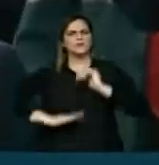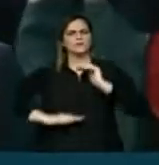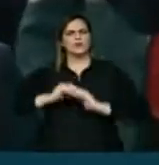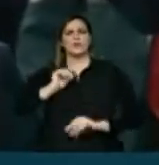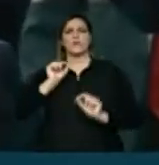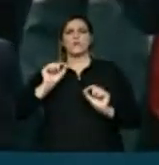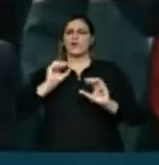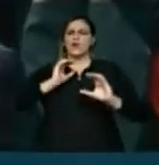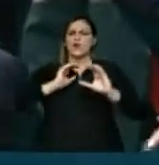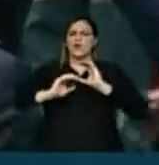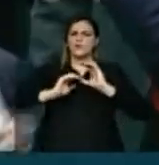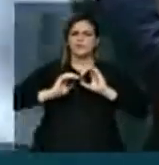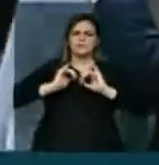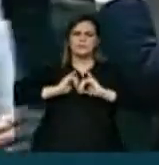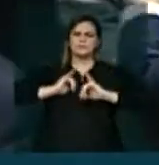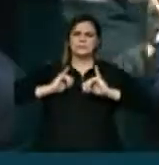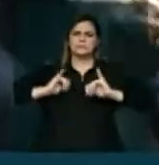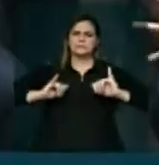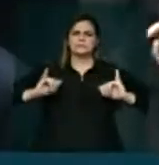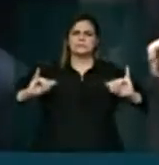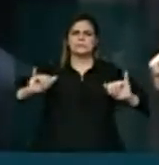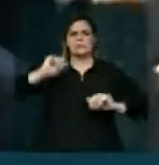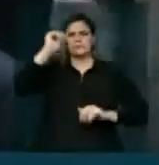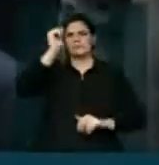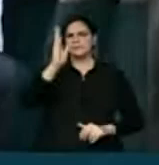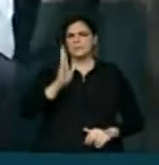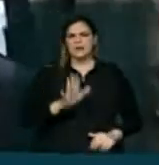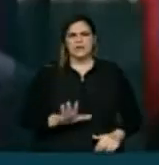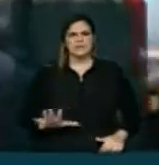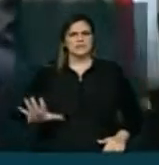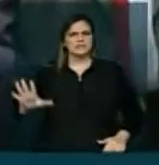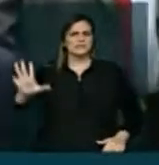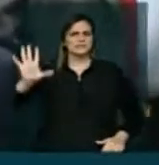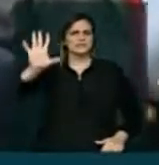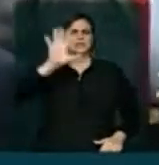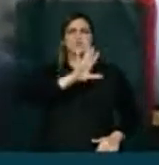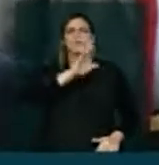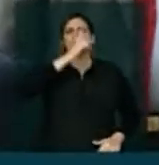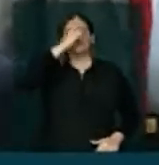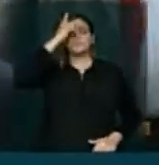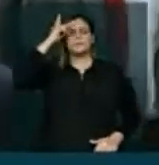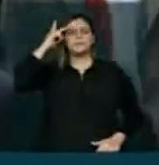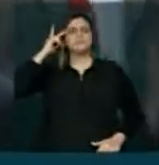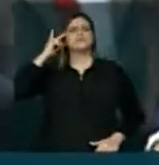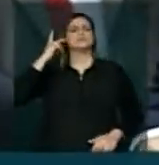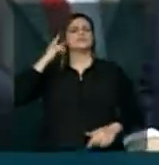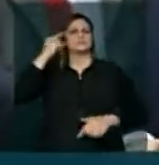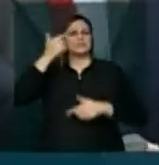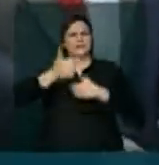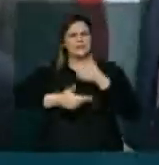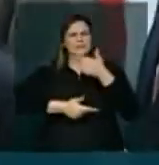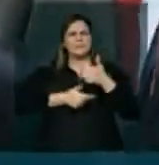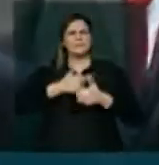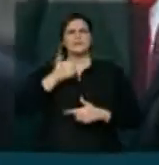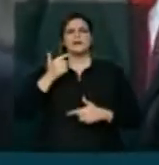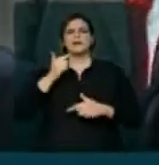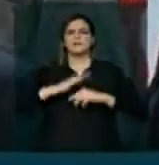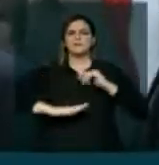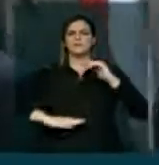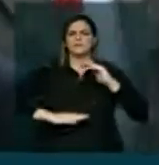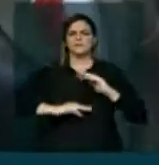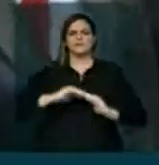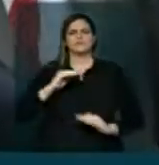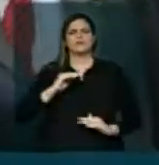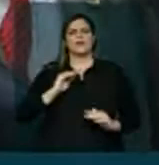comunicação para todos os rincãos do nosso país, guerreiros ex-profissionais que ajudam